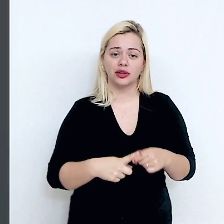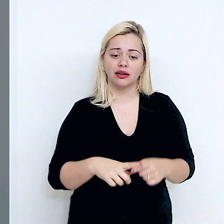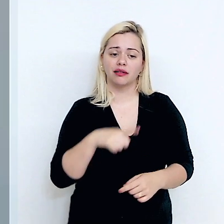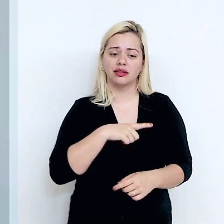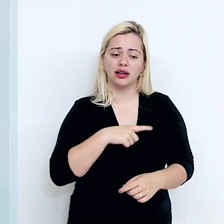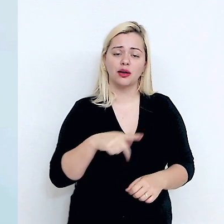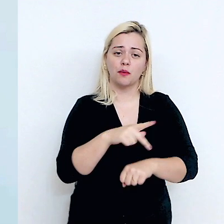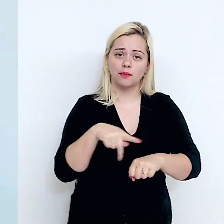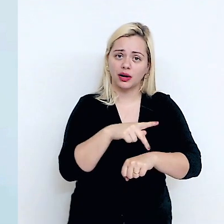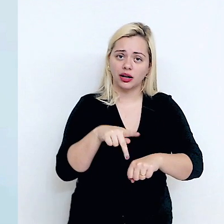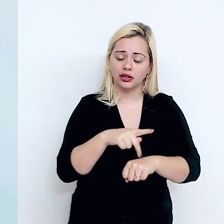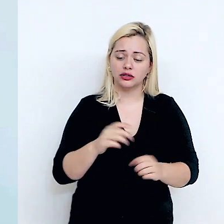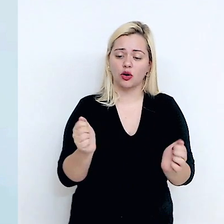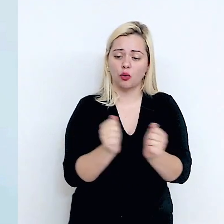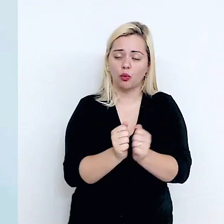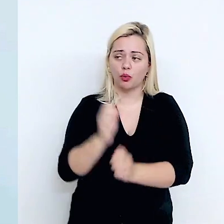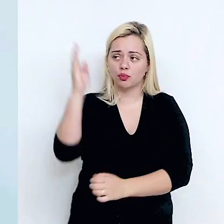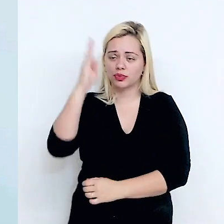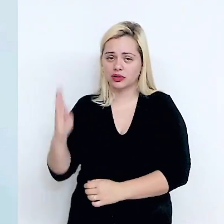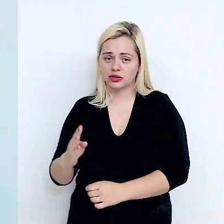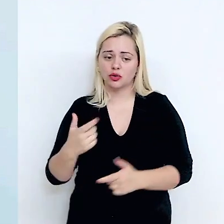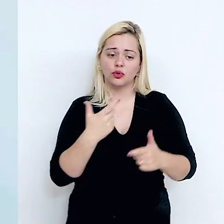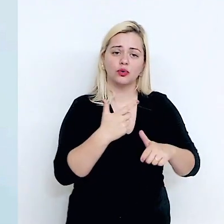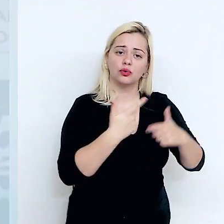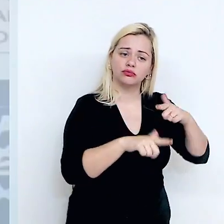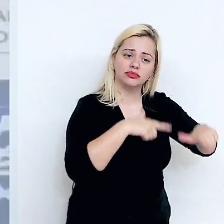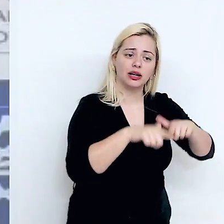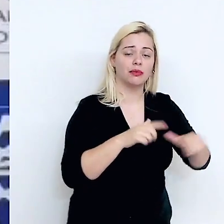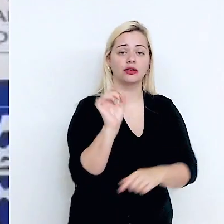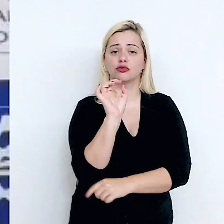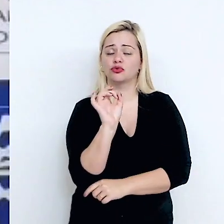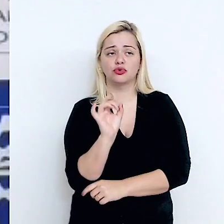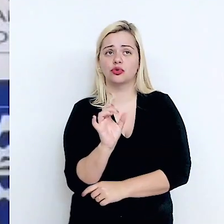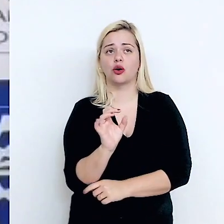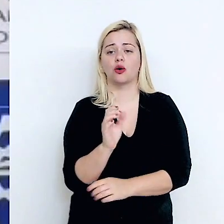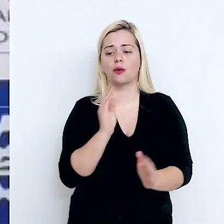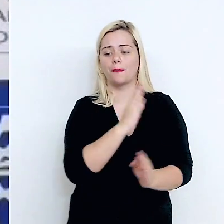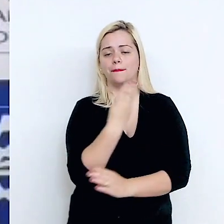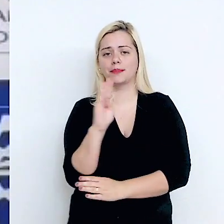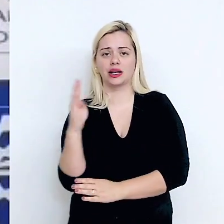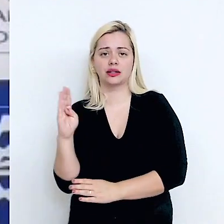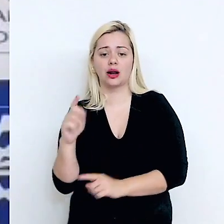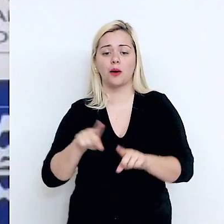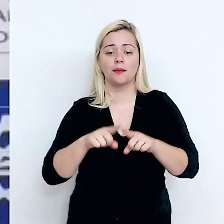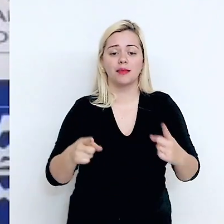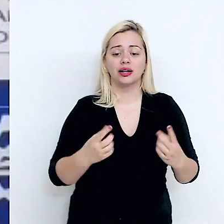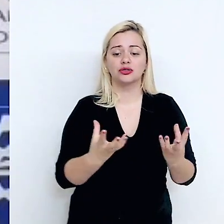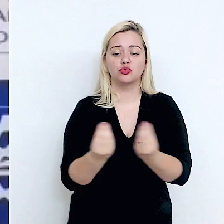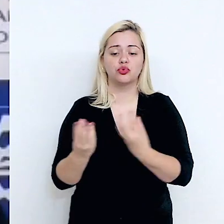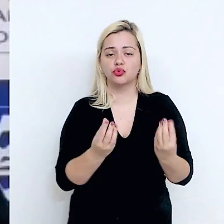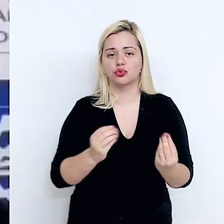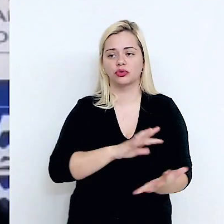de dimensão continental como o Brasil, uma atuação não só bilateral, mas multilateral e regional.